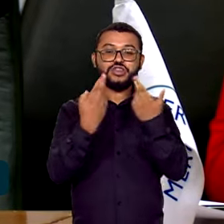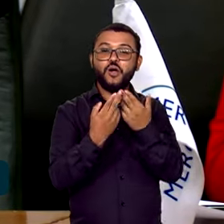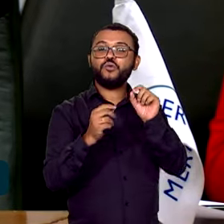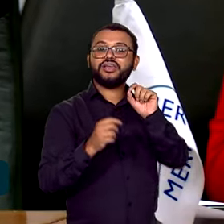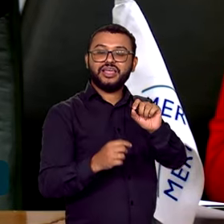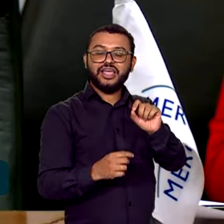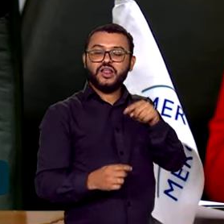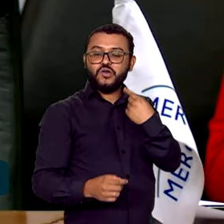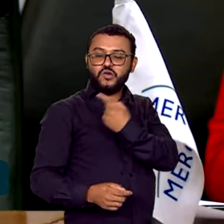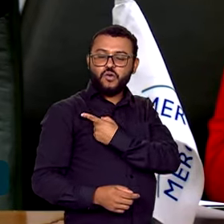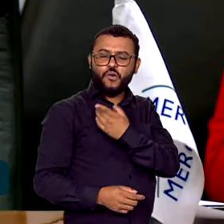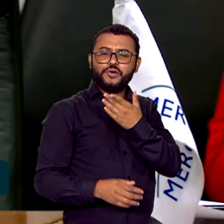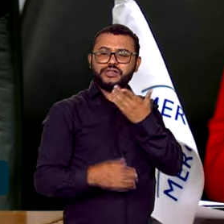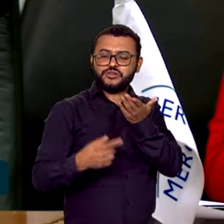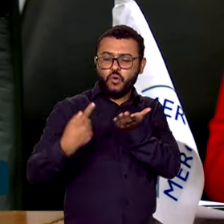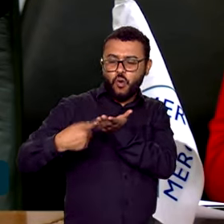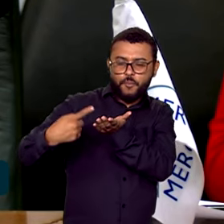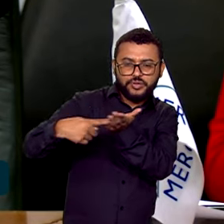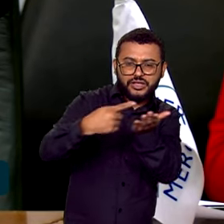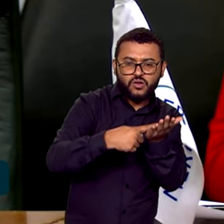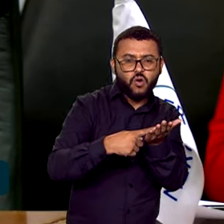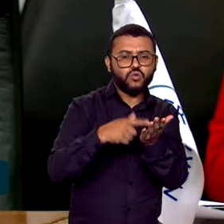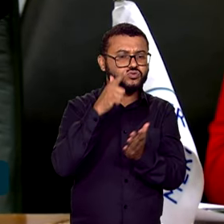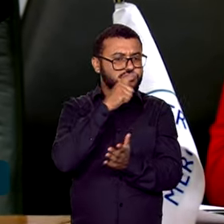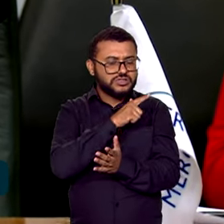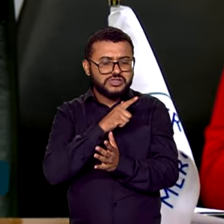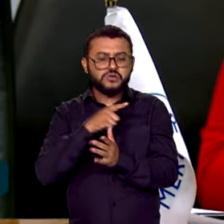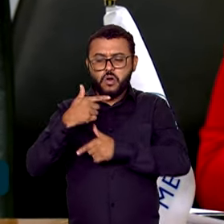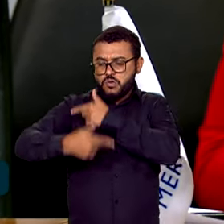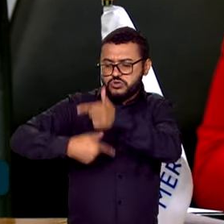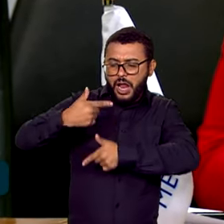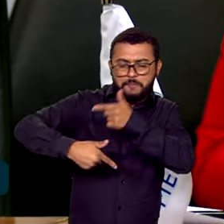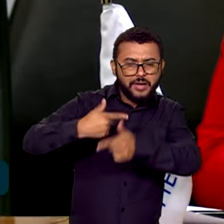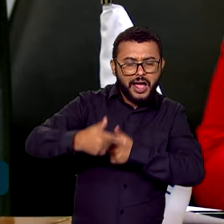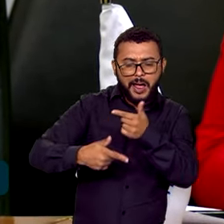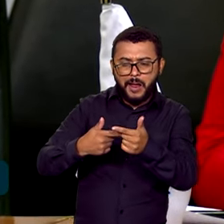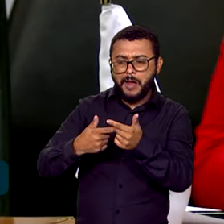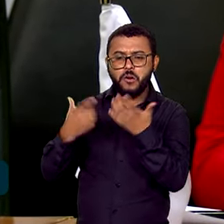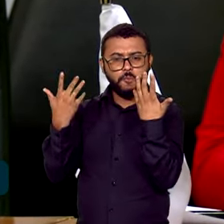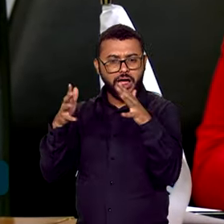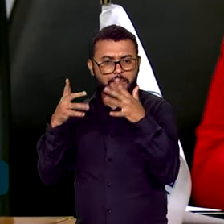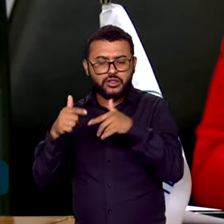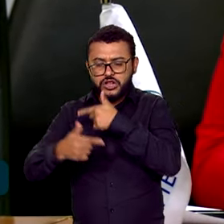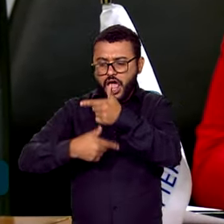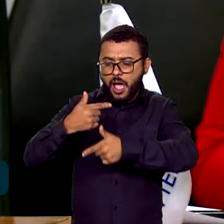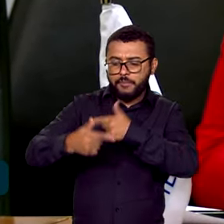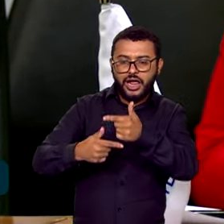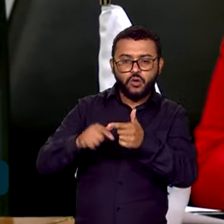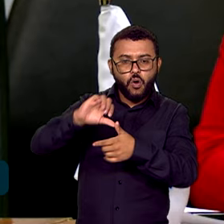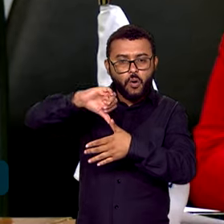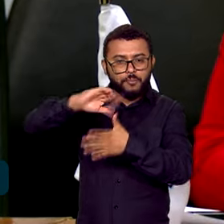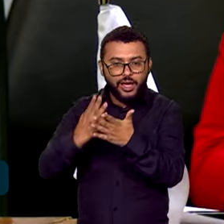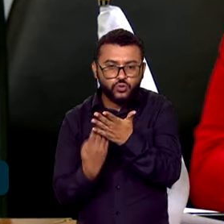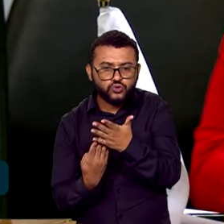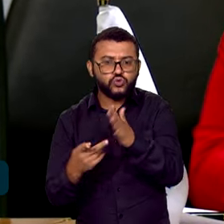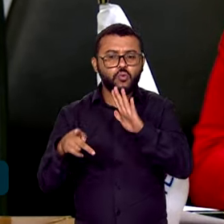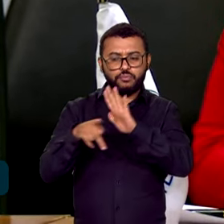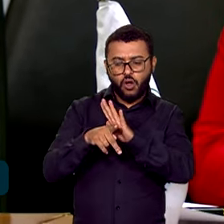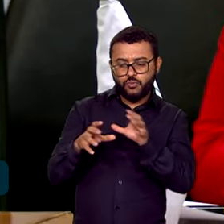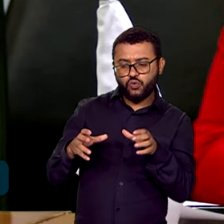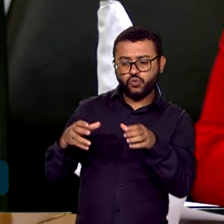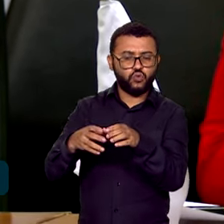foi de consagrar todo um trabalho que vem a ser realizado no âmbito do Mercosul. O